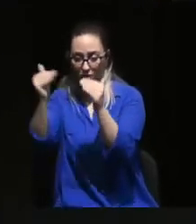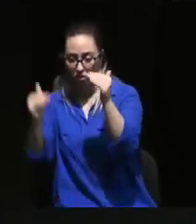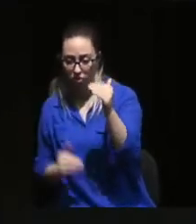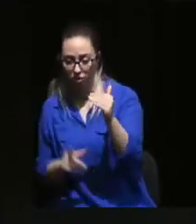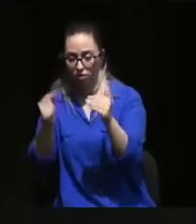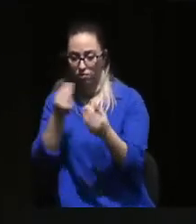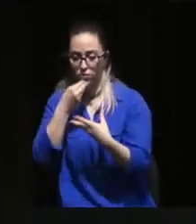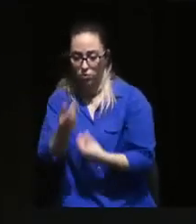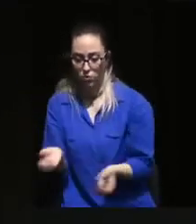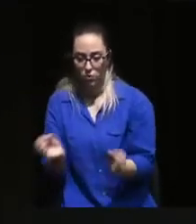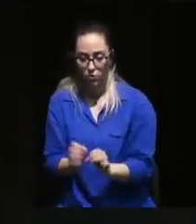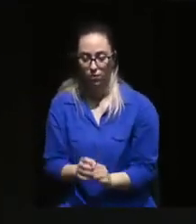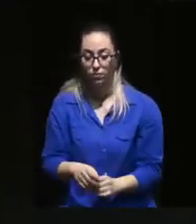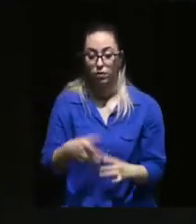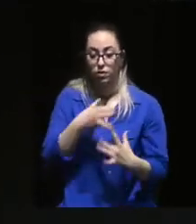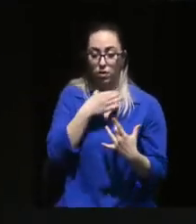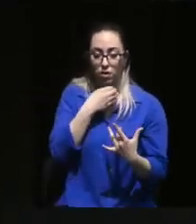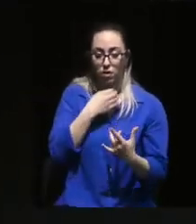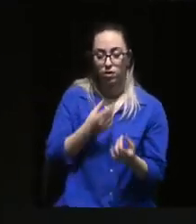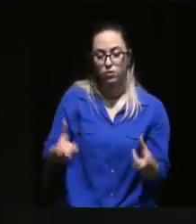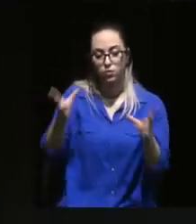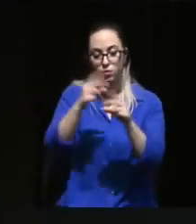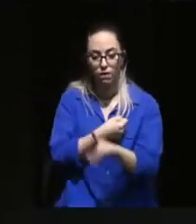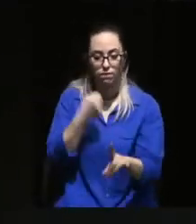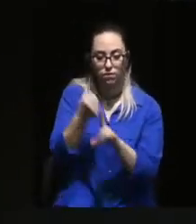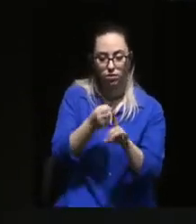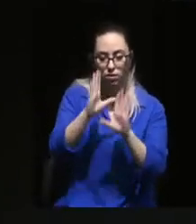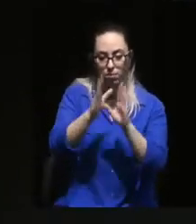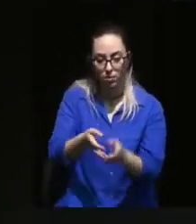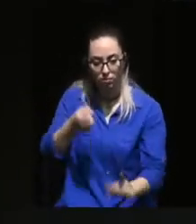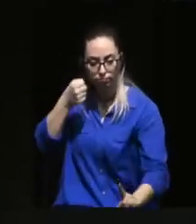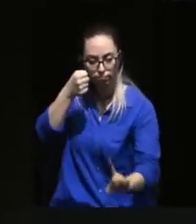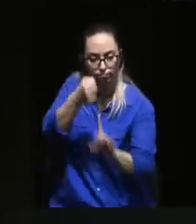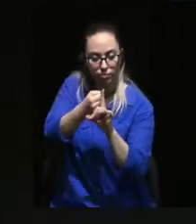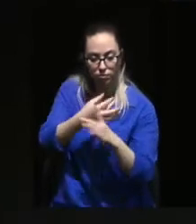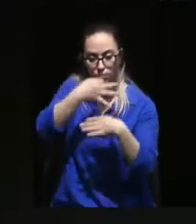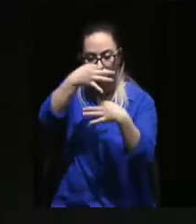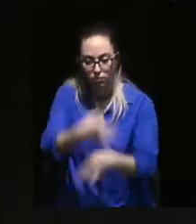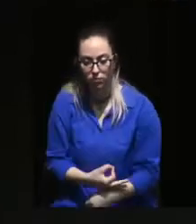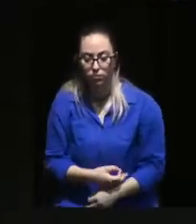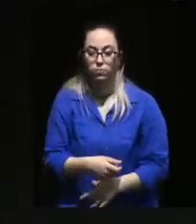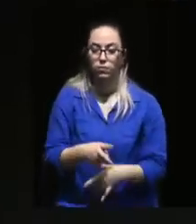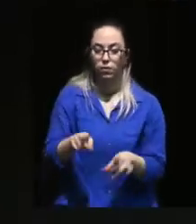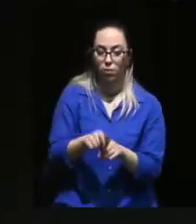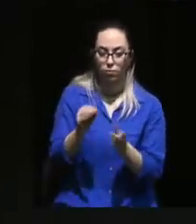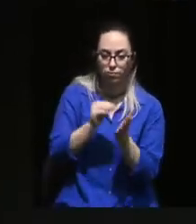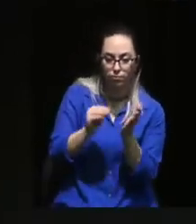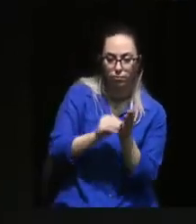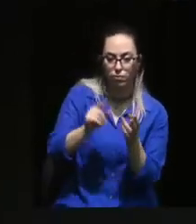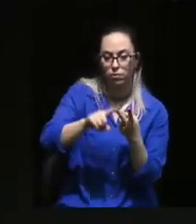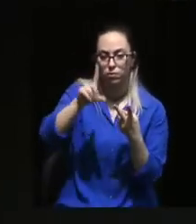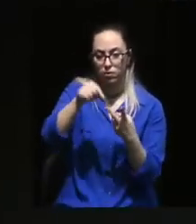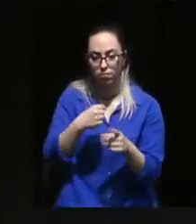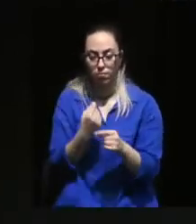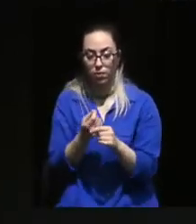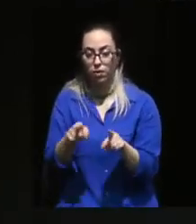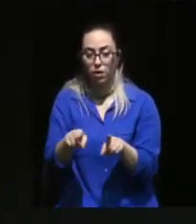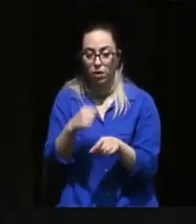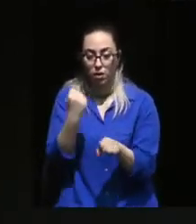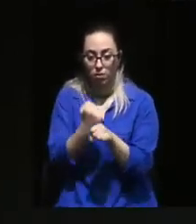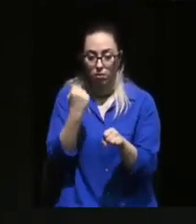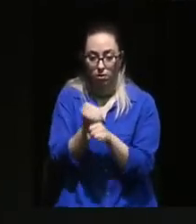Esta crise convoca-nos para novos desafios que têm de ser enfrentados com determinação, como a precariedade, a automação, o tráfico de trabalhadores.